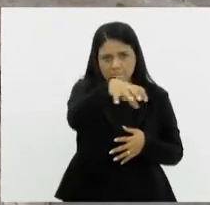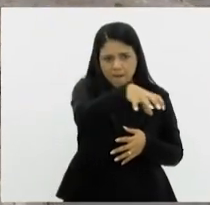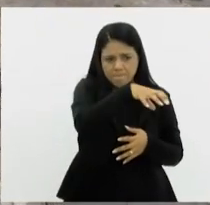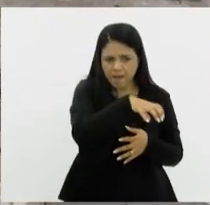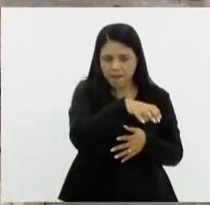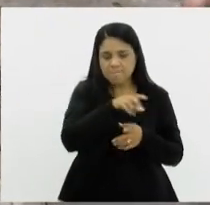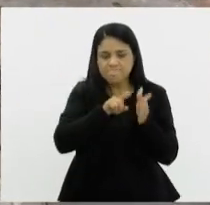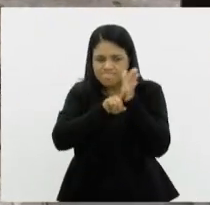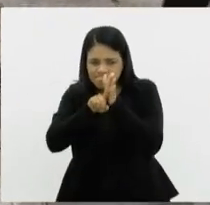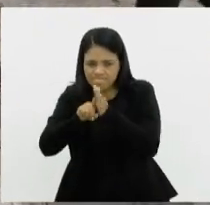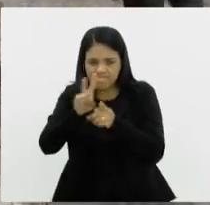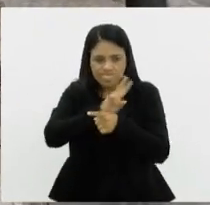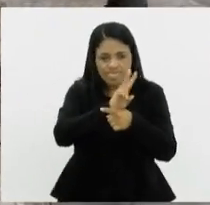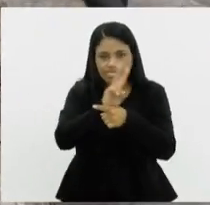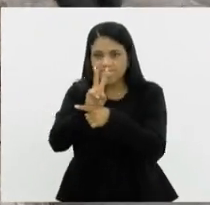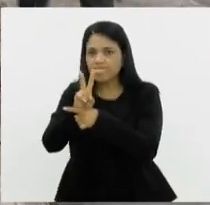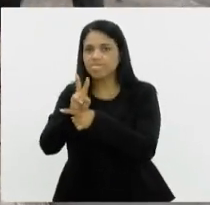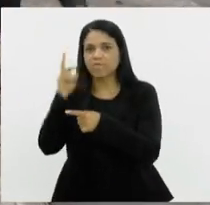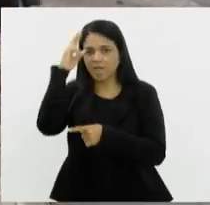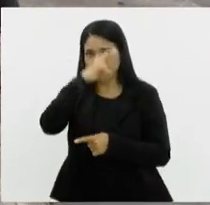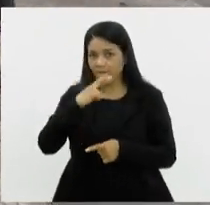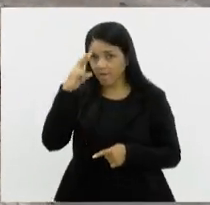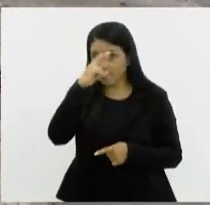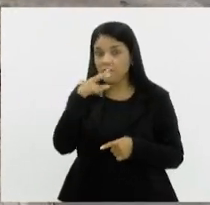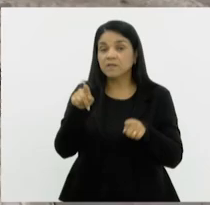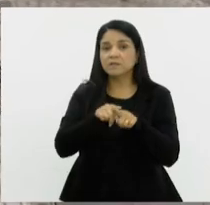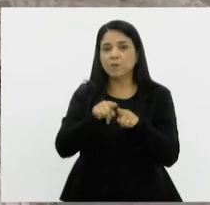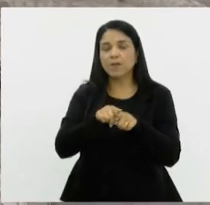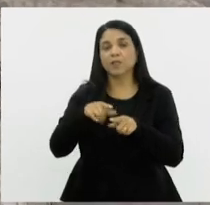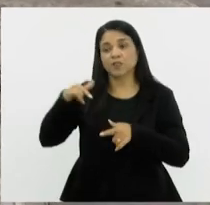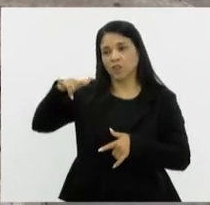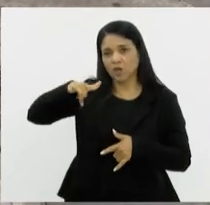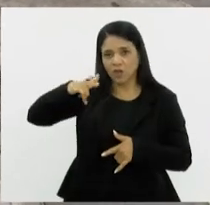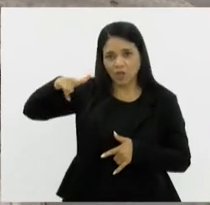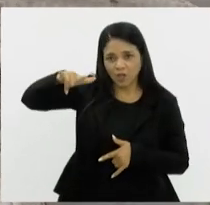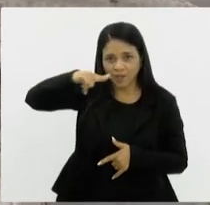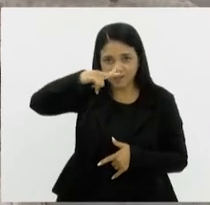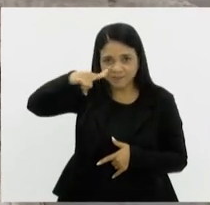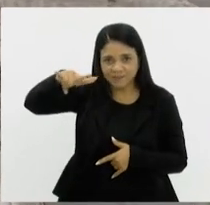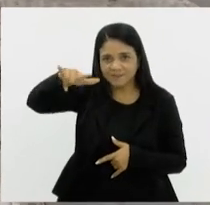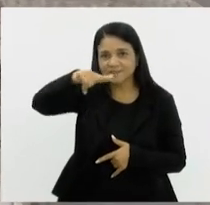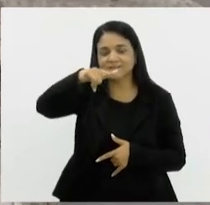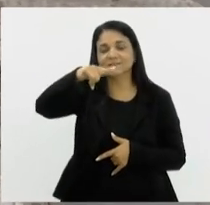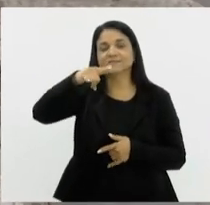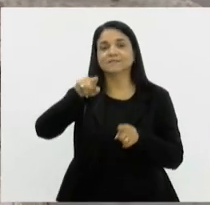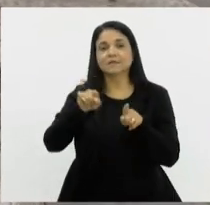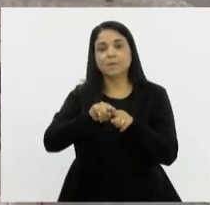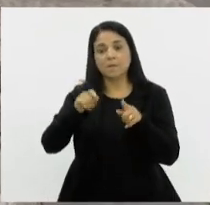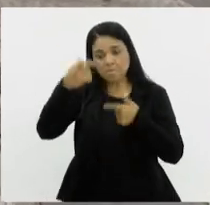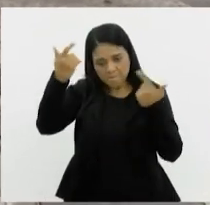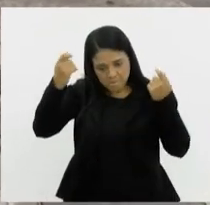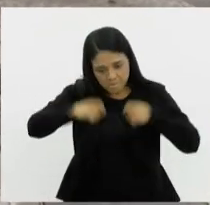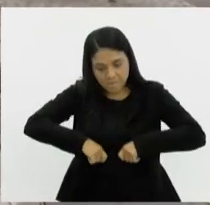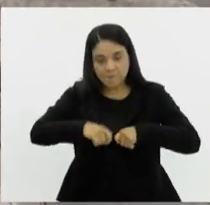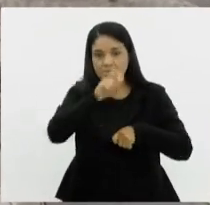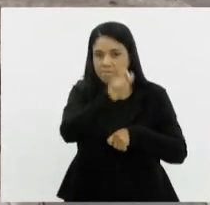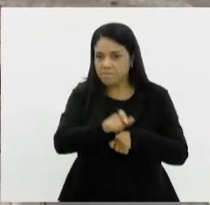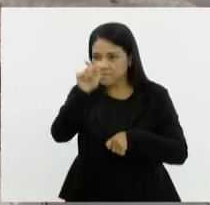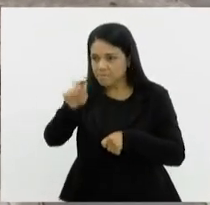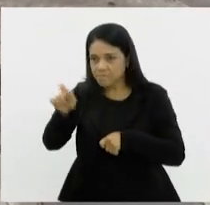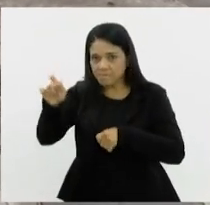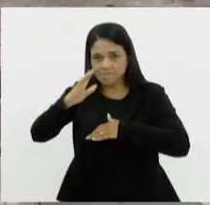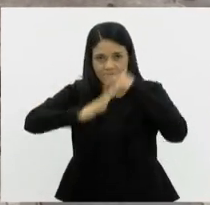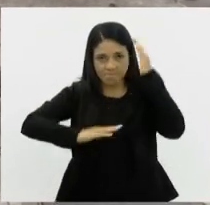E, ainda assim, a gente conta com drones, a gente está capacitando mais de 50 agentes,